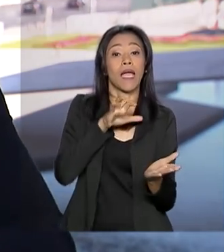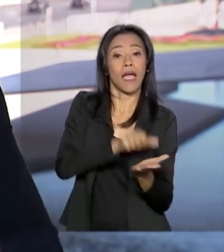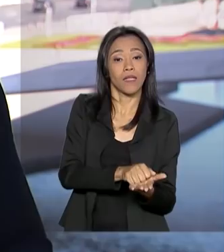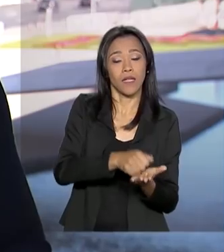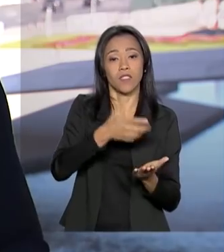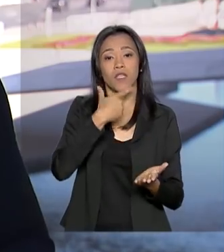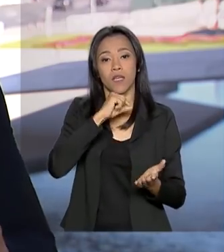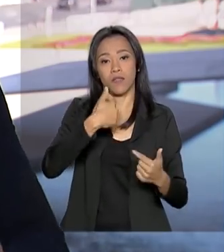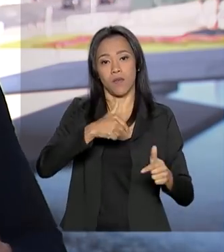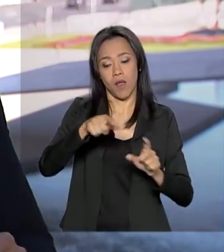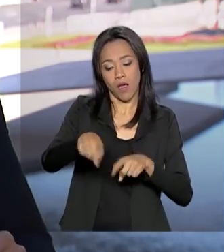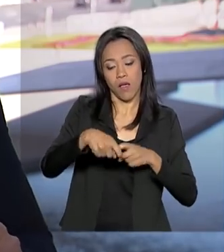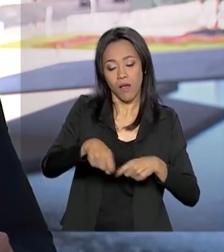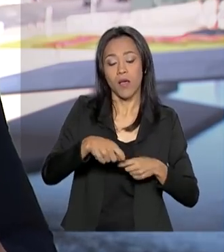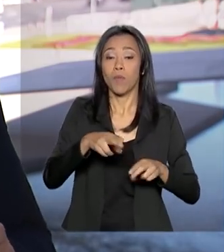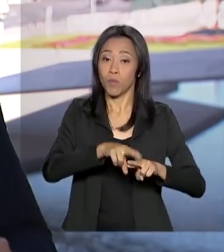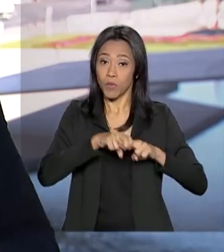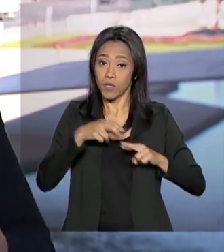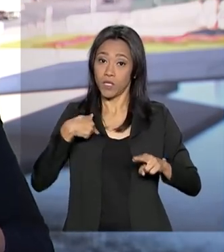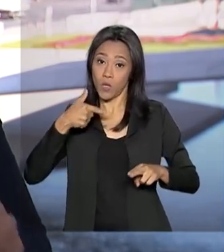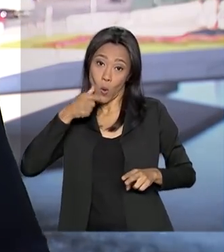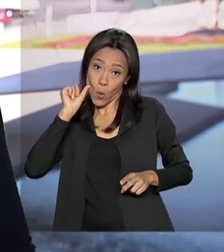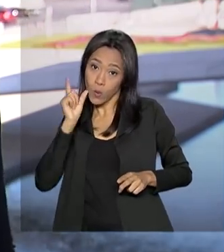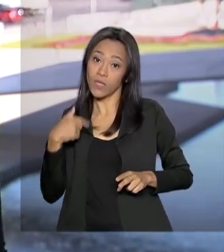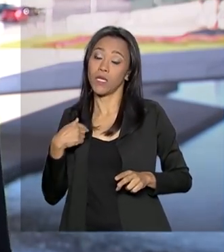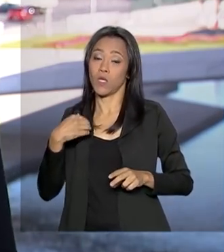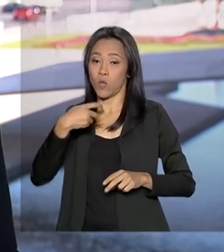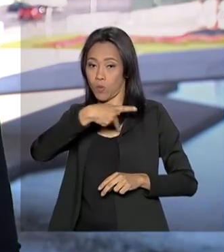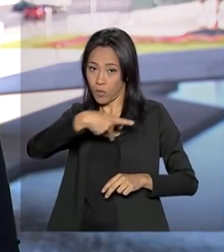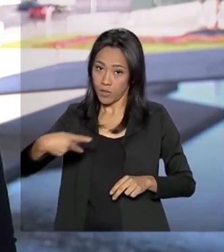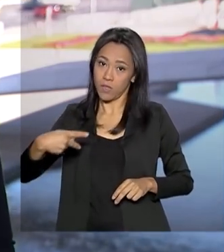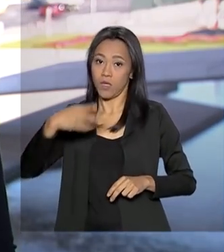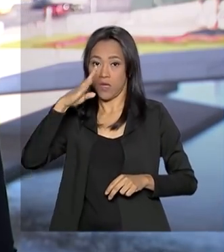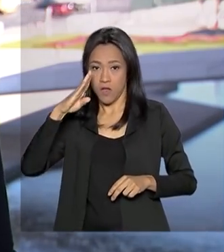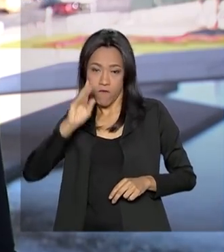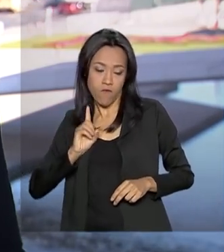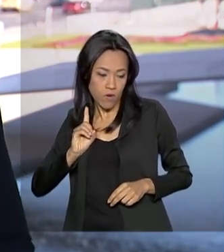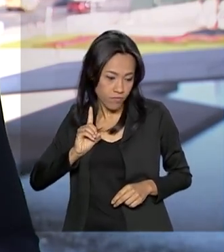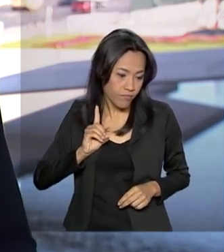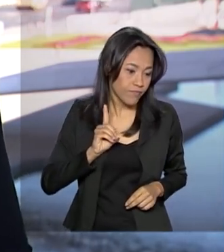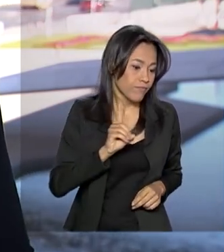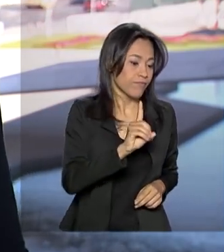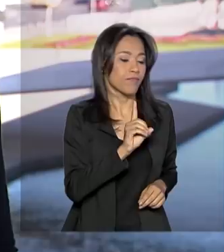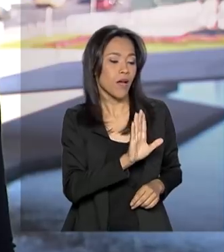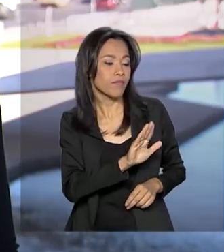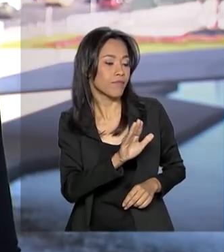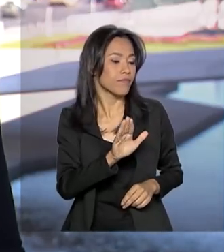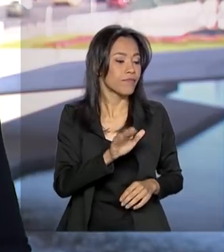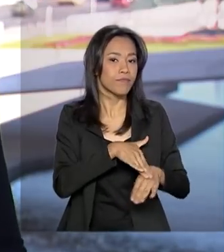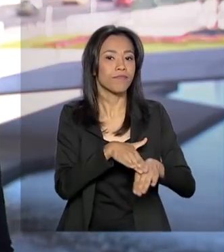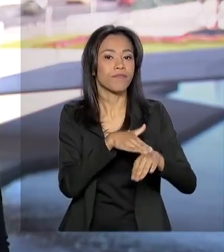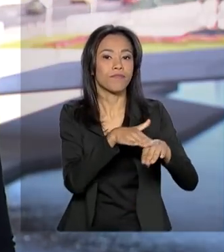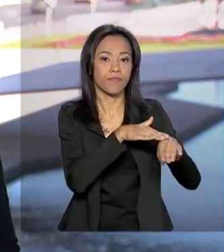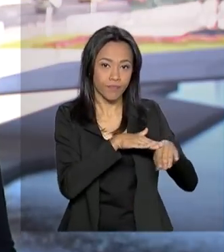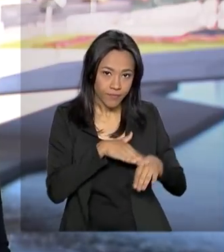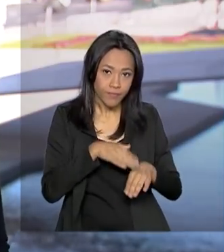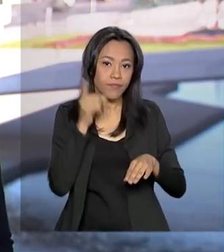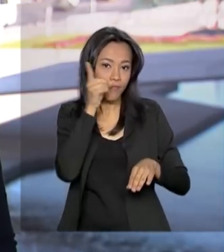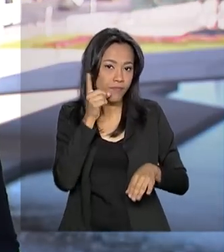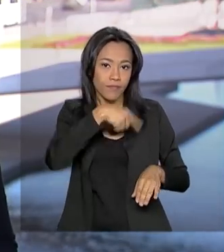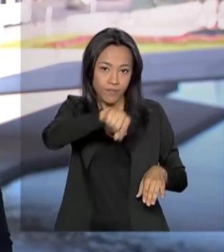matéria, o governo fez ontem um corpo a corpo na Câmara, buscando apoio dos parlamentares. A outra medida provisória